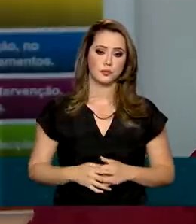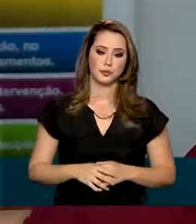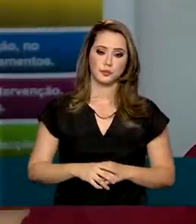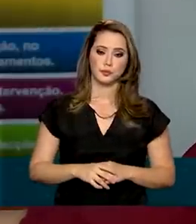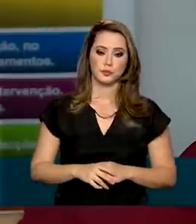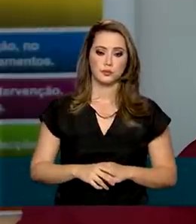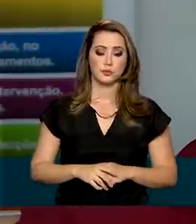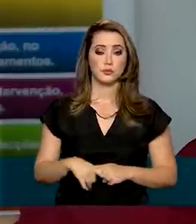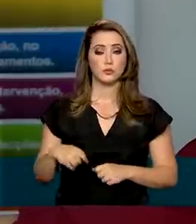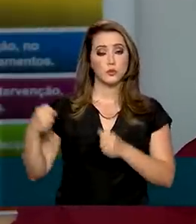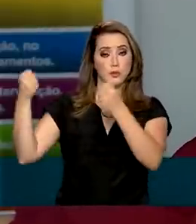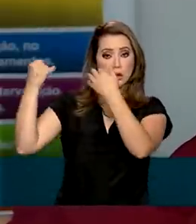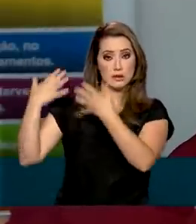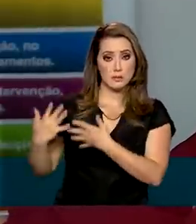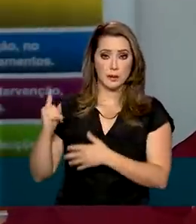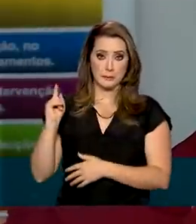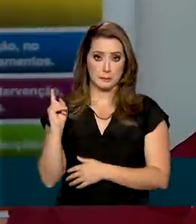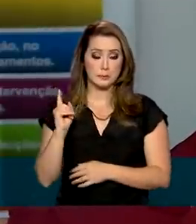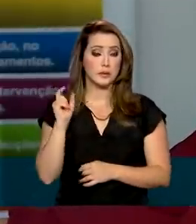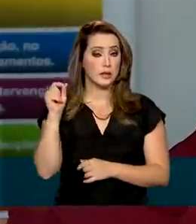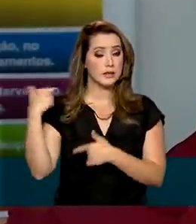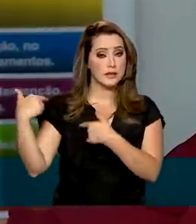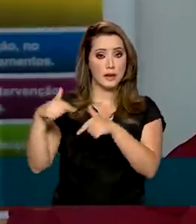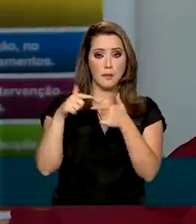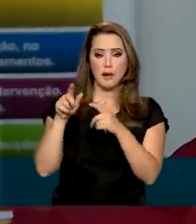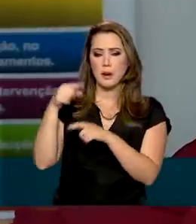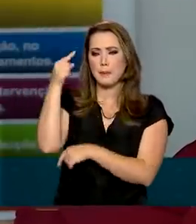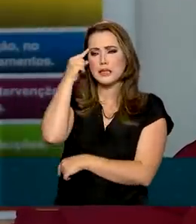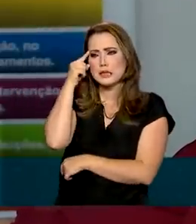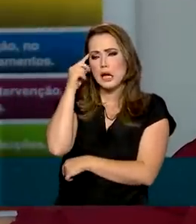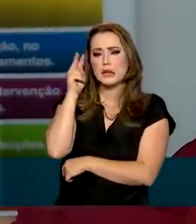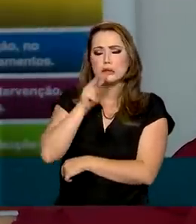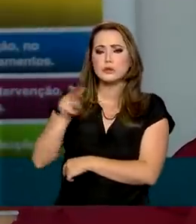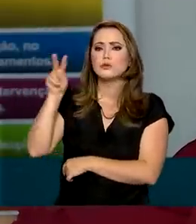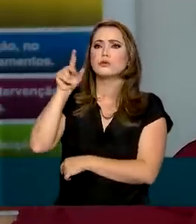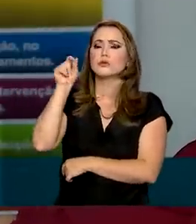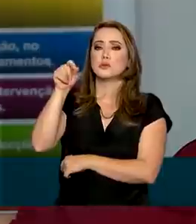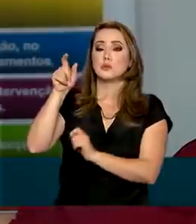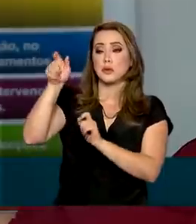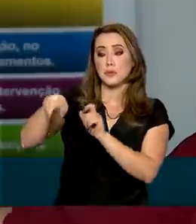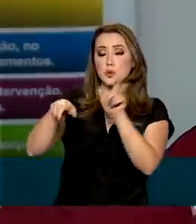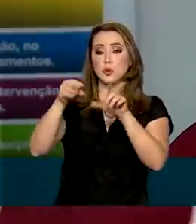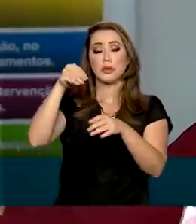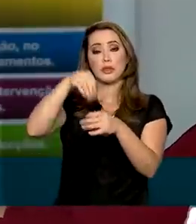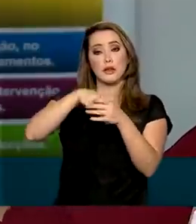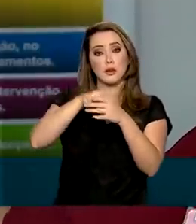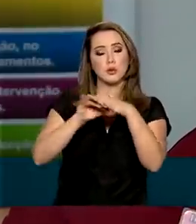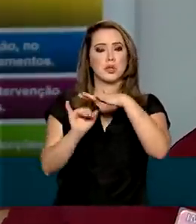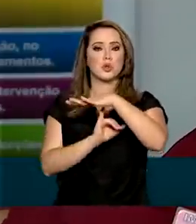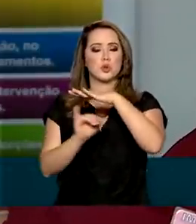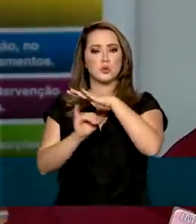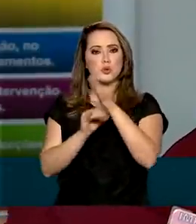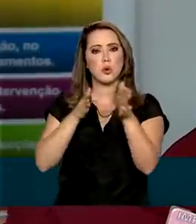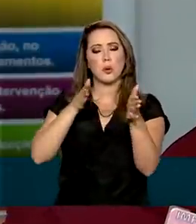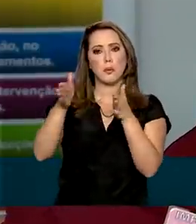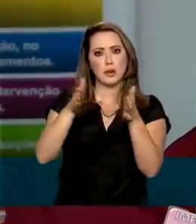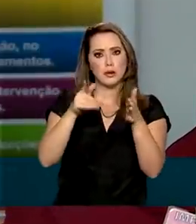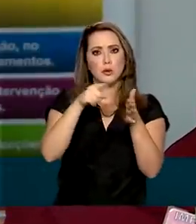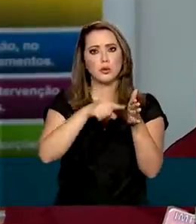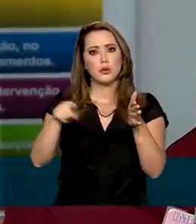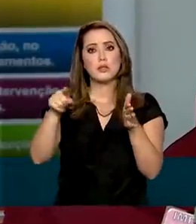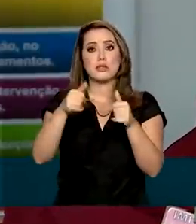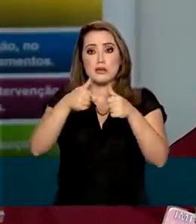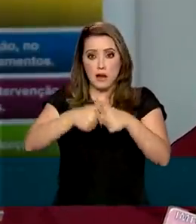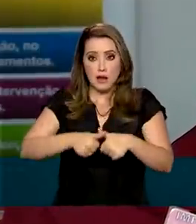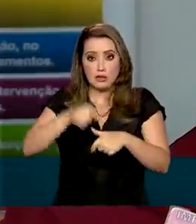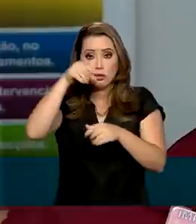pensadas e vistas para que o paciente dentro da instituição, no seu momento de internação ou sua passagem pela instituição de saúde, ele não venha